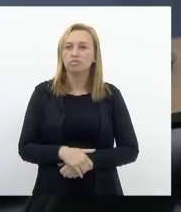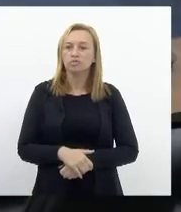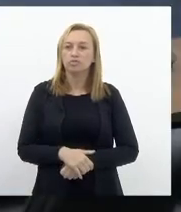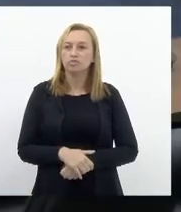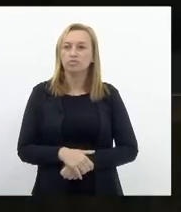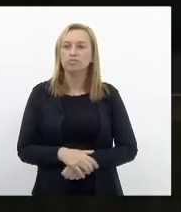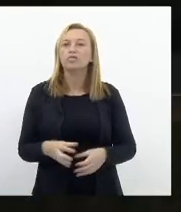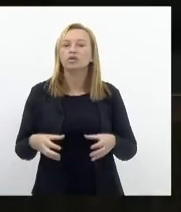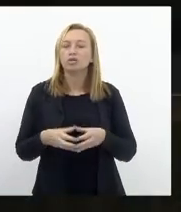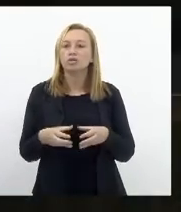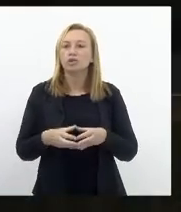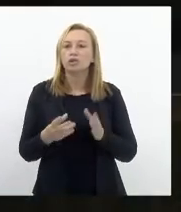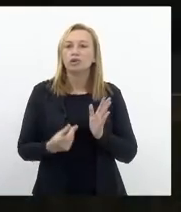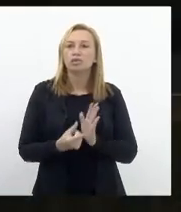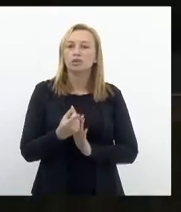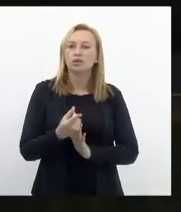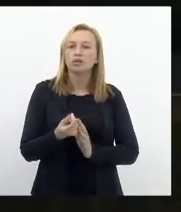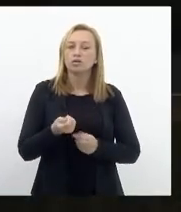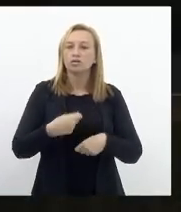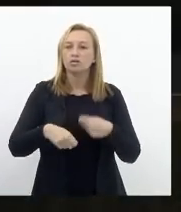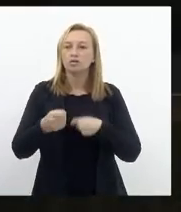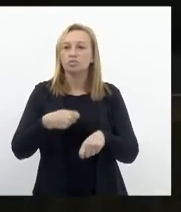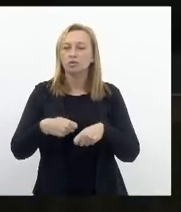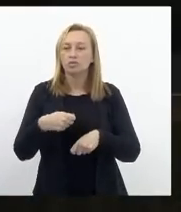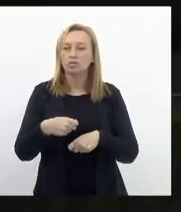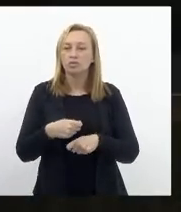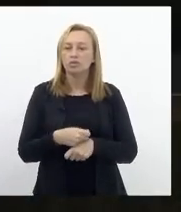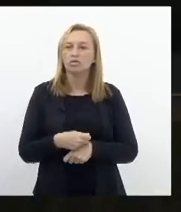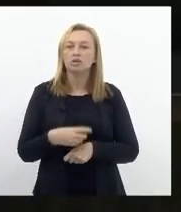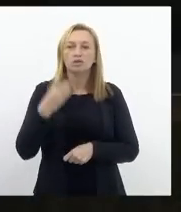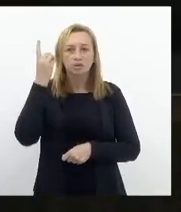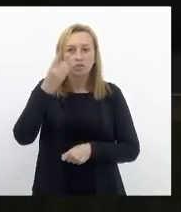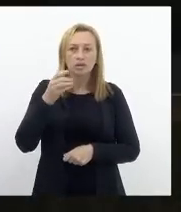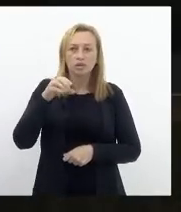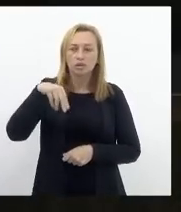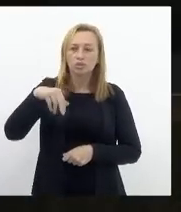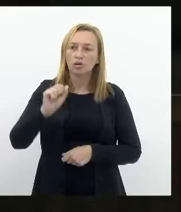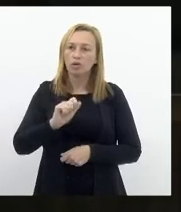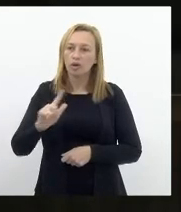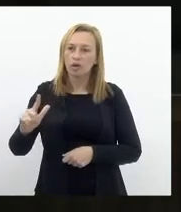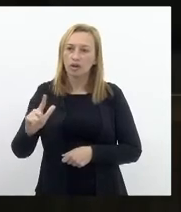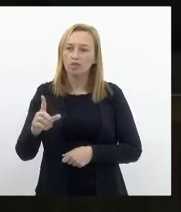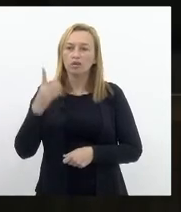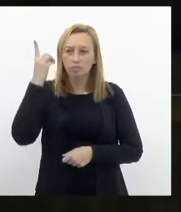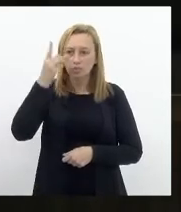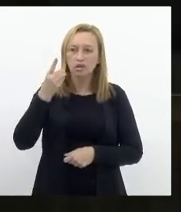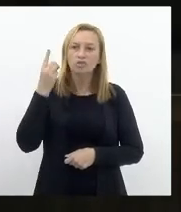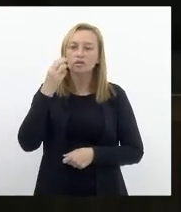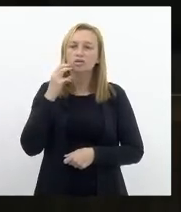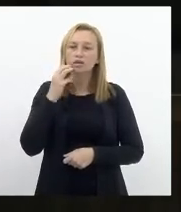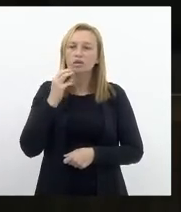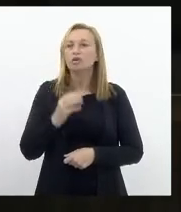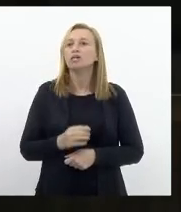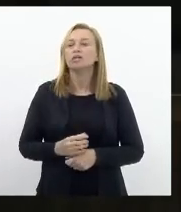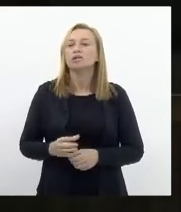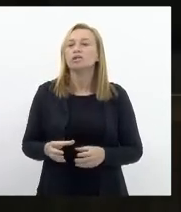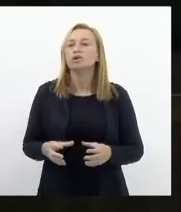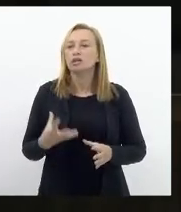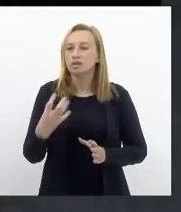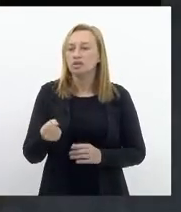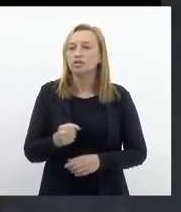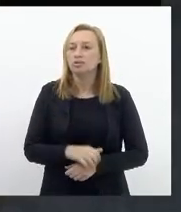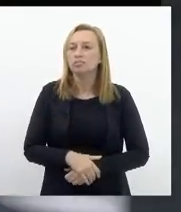Pela Comissão de Economia e Indústria e Comércio, Deputado Noel de Carvalho, Deputado Valdeque Carneiro, Comissão de Economia o parecer